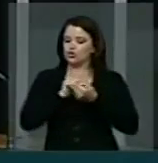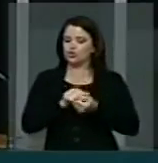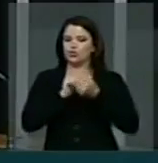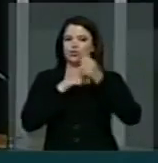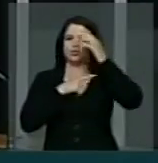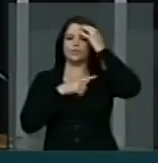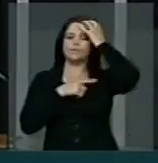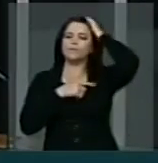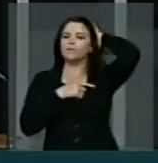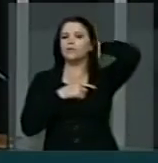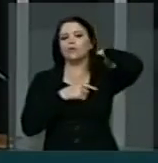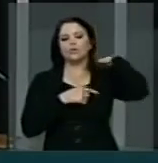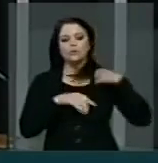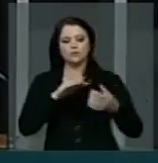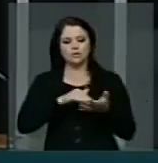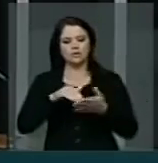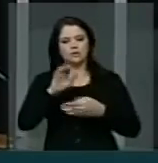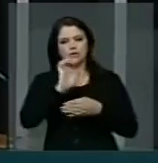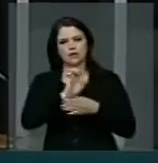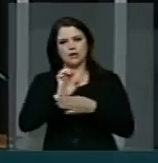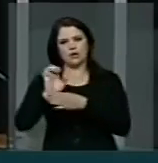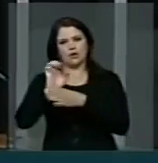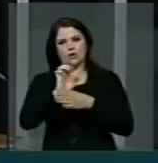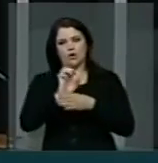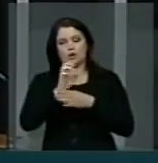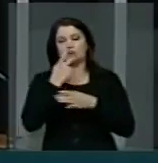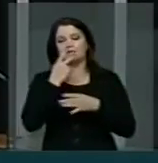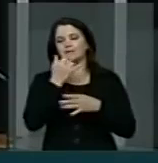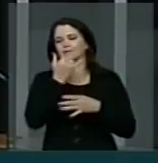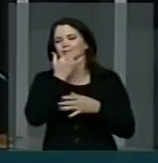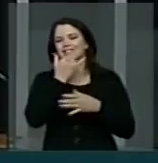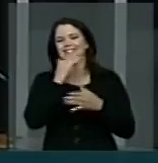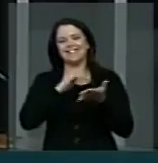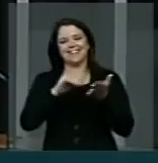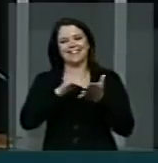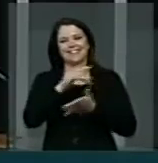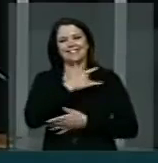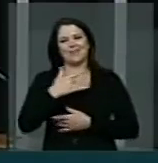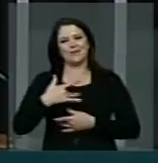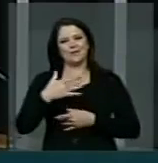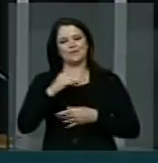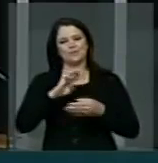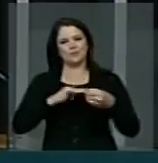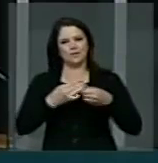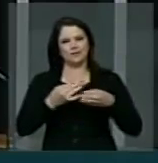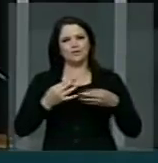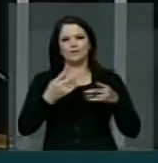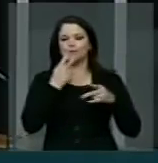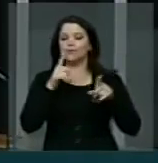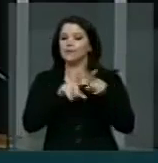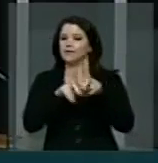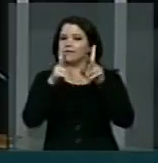o secretário de Saúde dos municípios, com demais autoridades da saúde, também